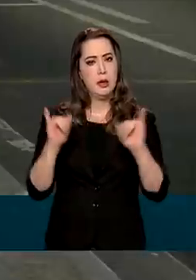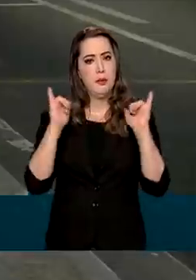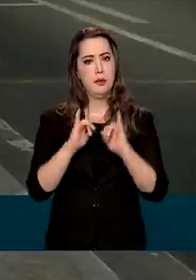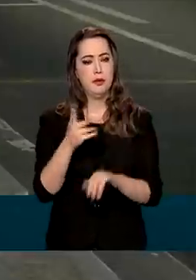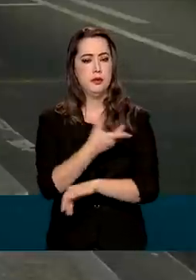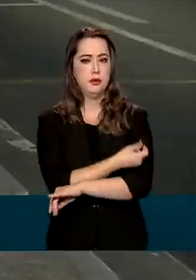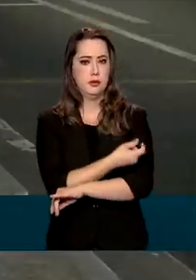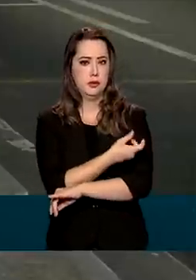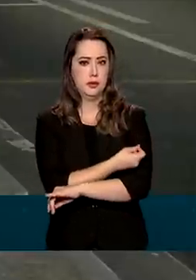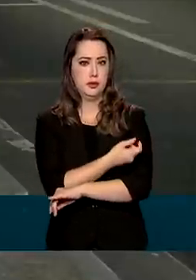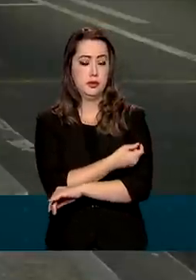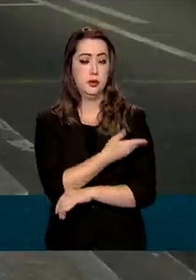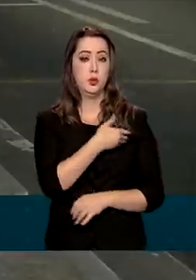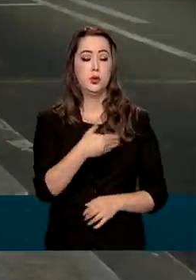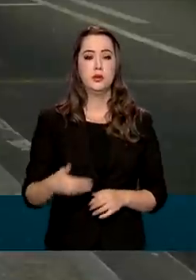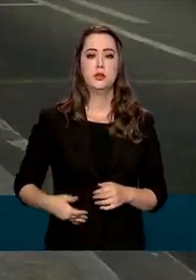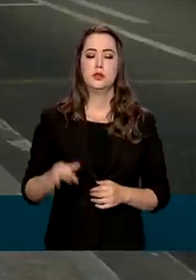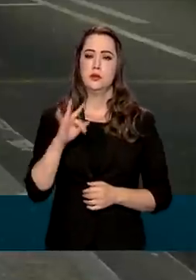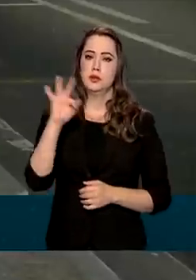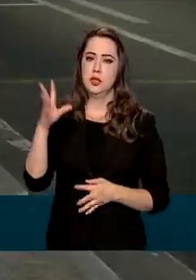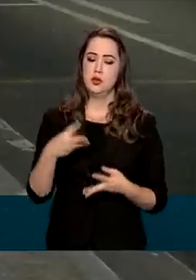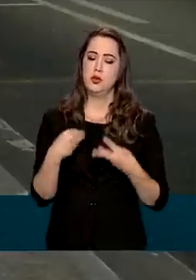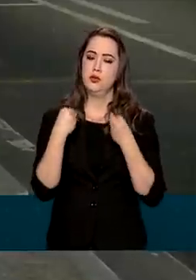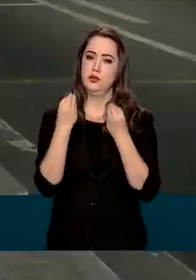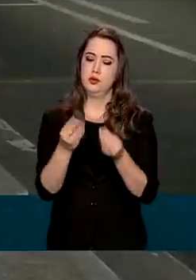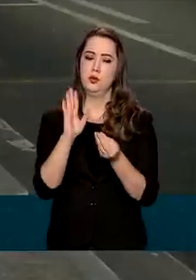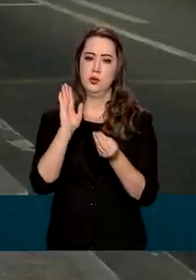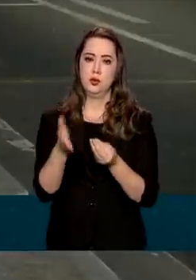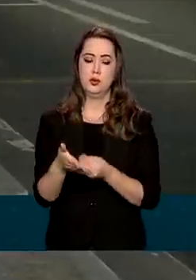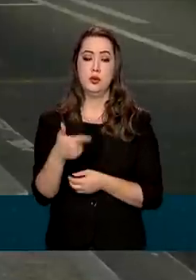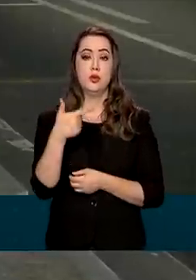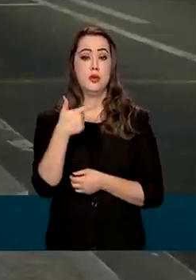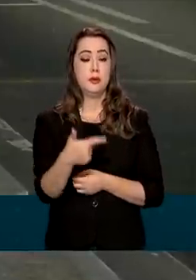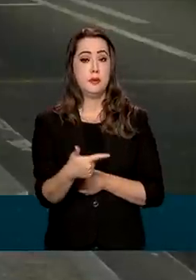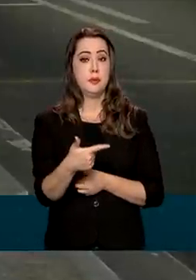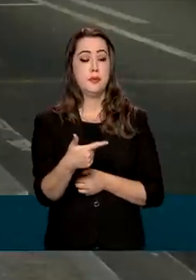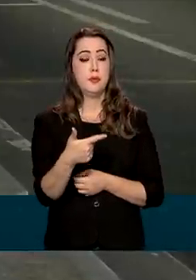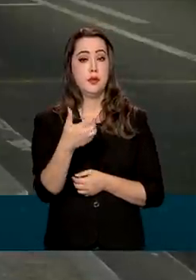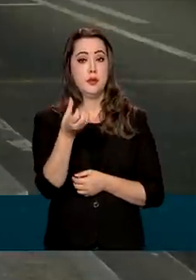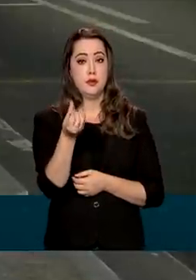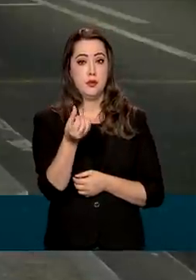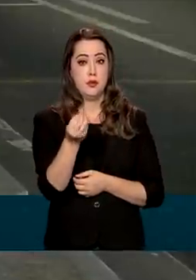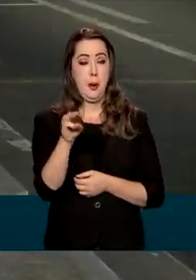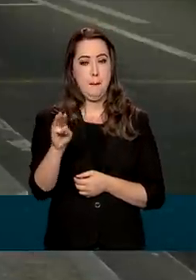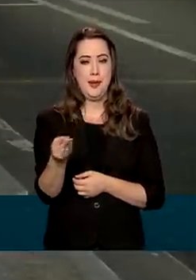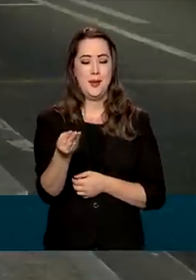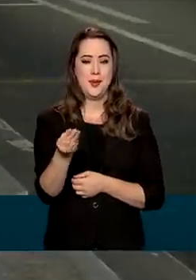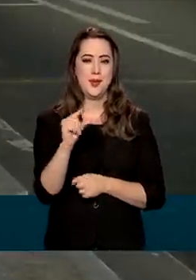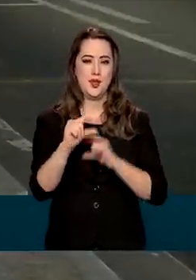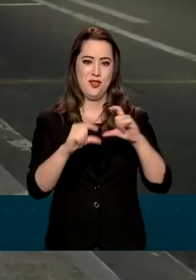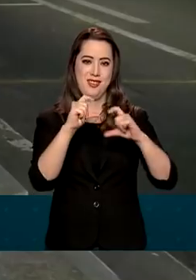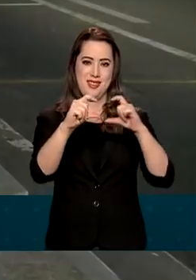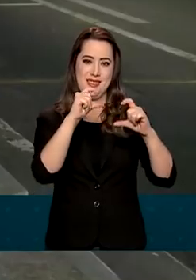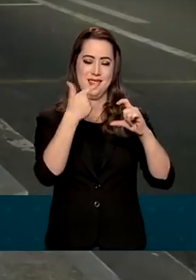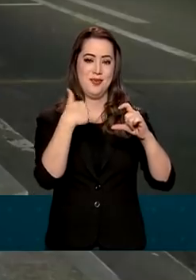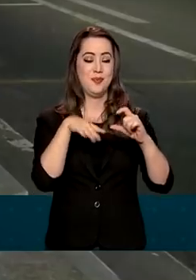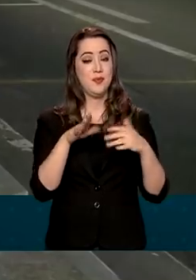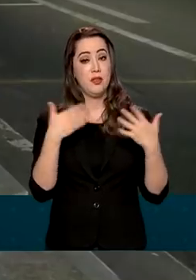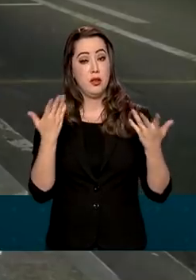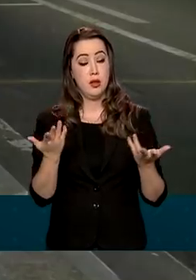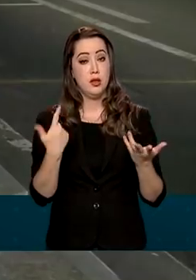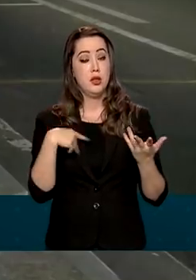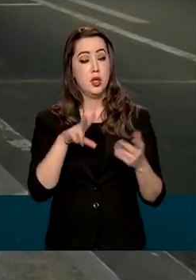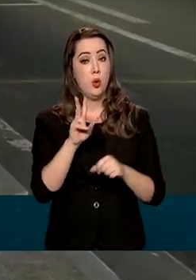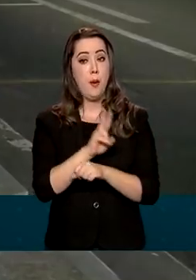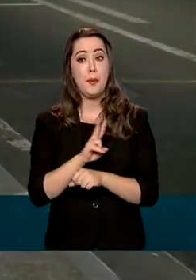vacinação, o governo federal já distribuiu cerca de 260 milhões de doses de vacinas. E com